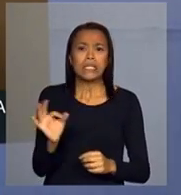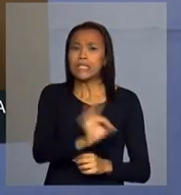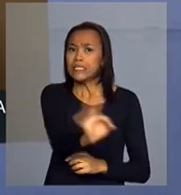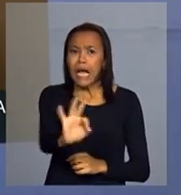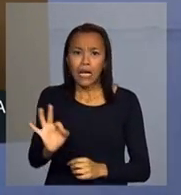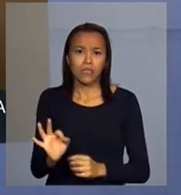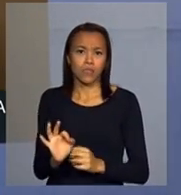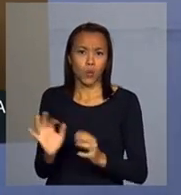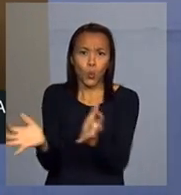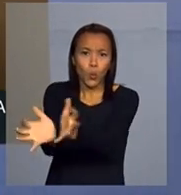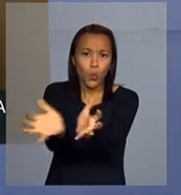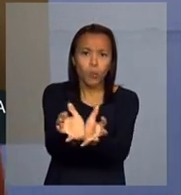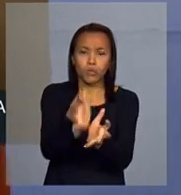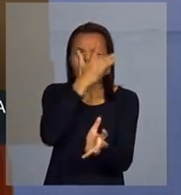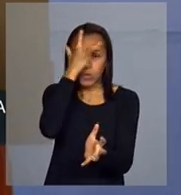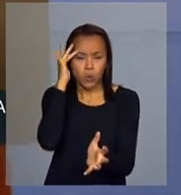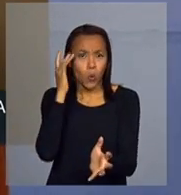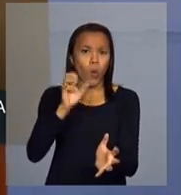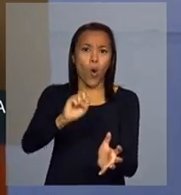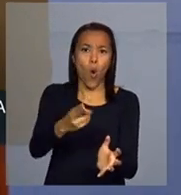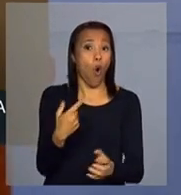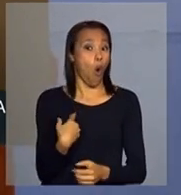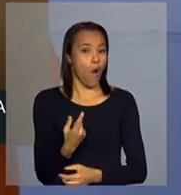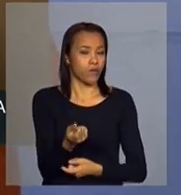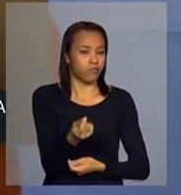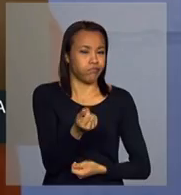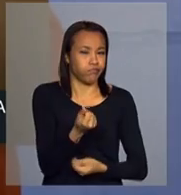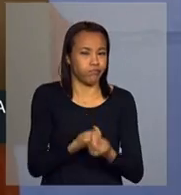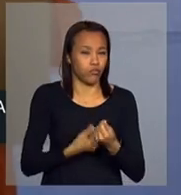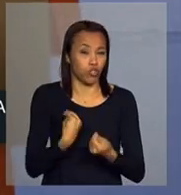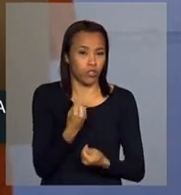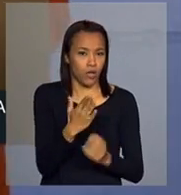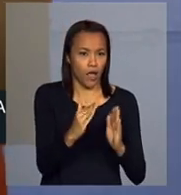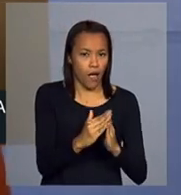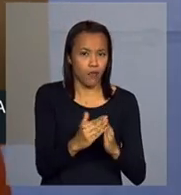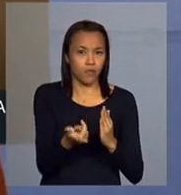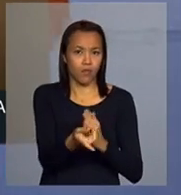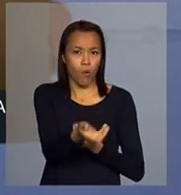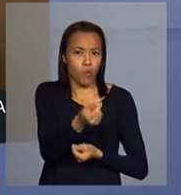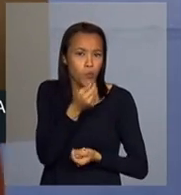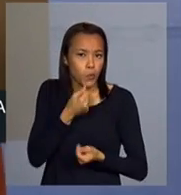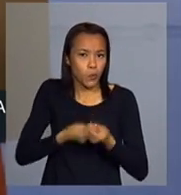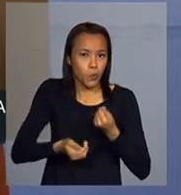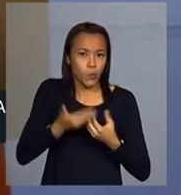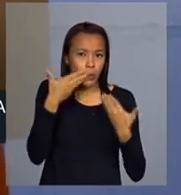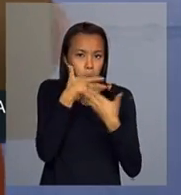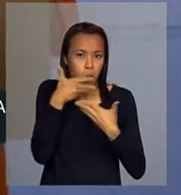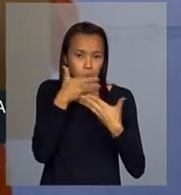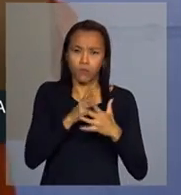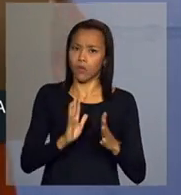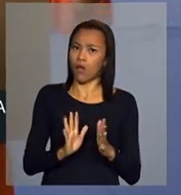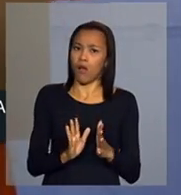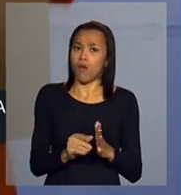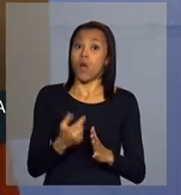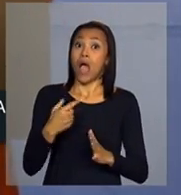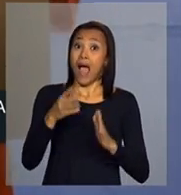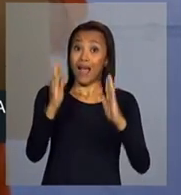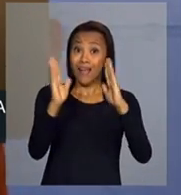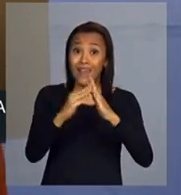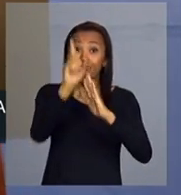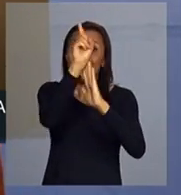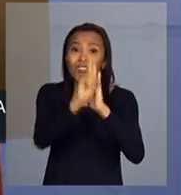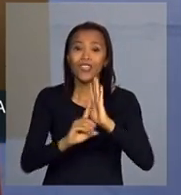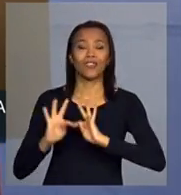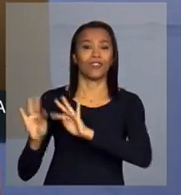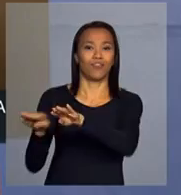de falar, olha, estou te dando a casa. A casa é um direito de cidadania, assim como a água